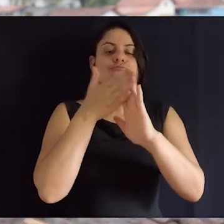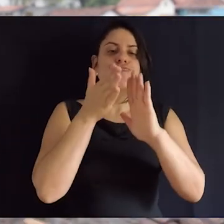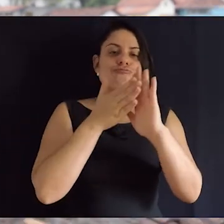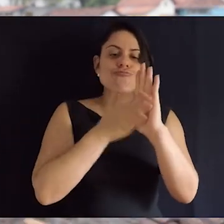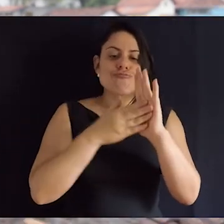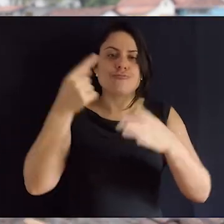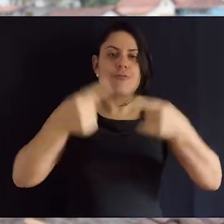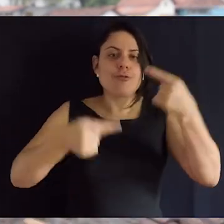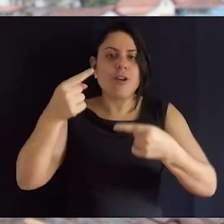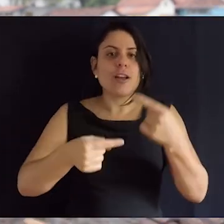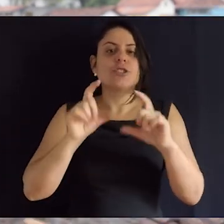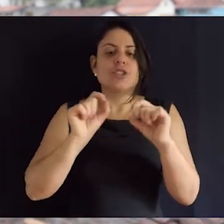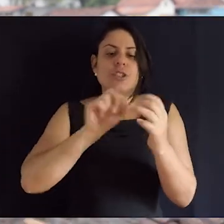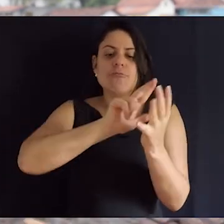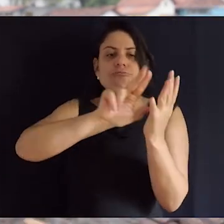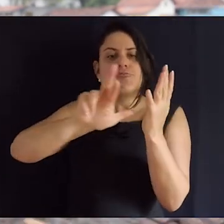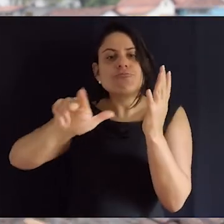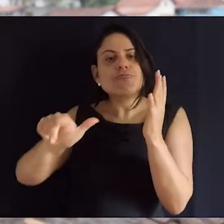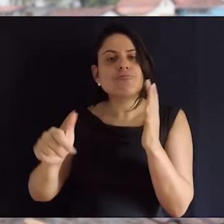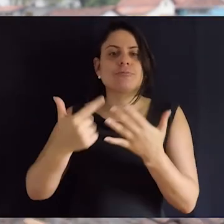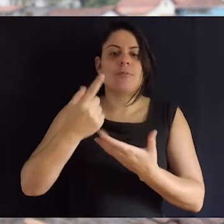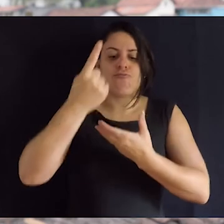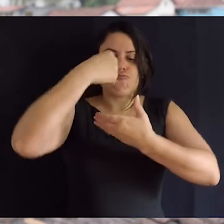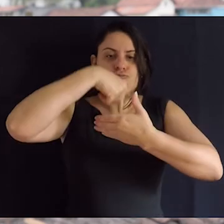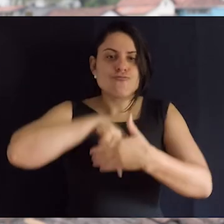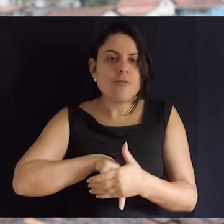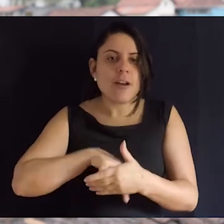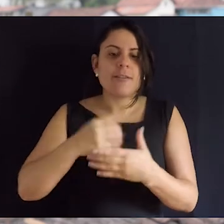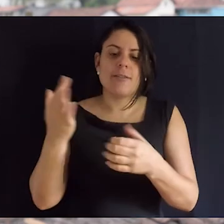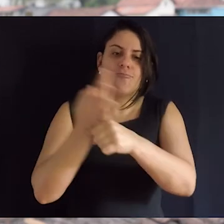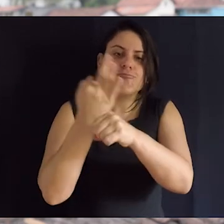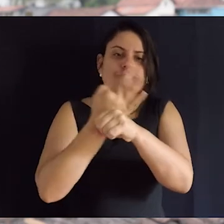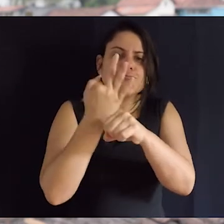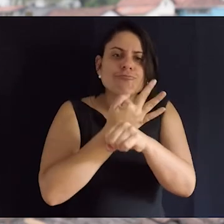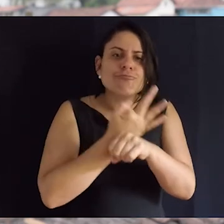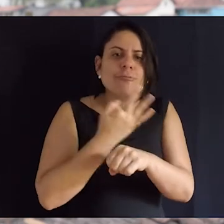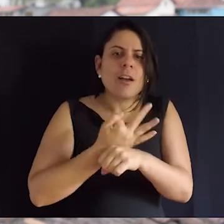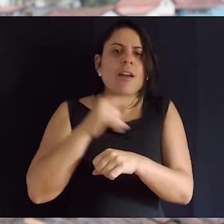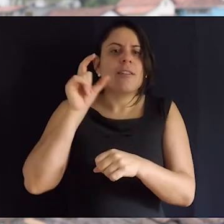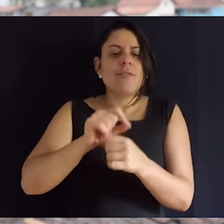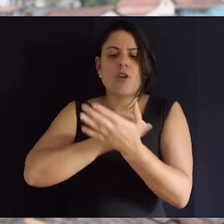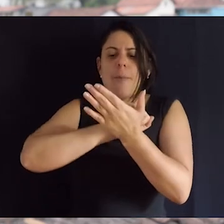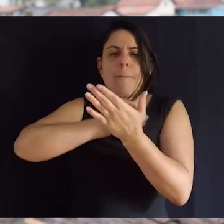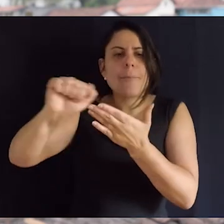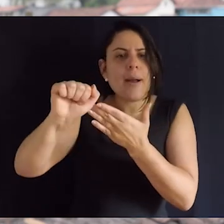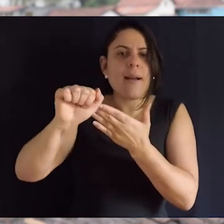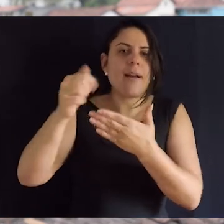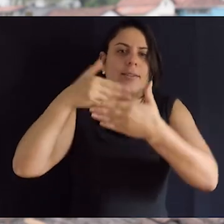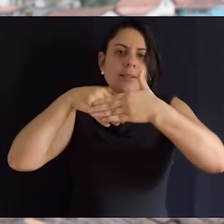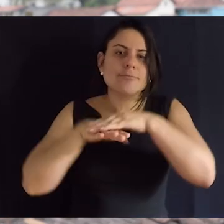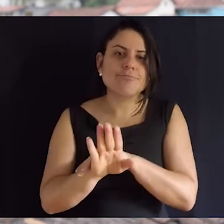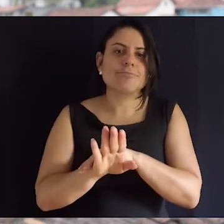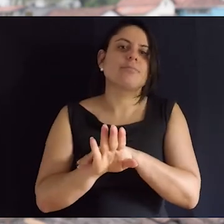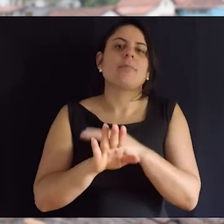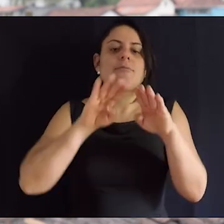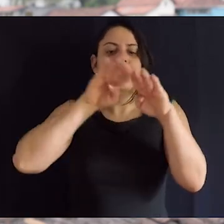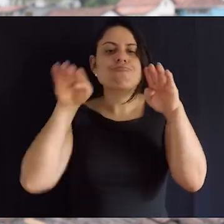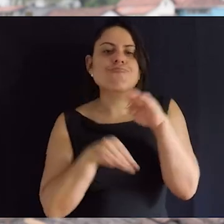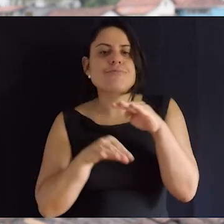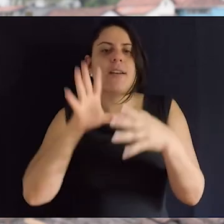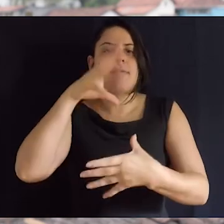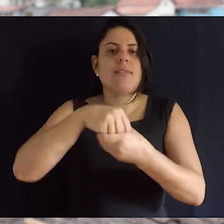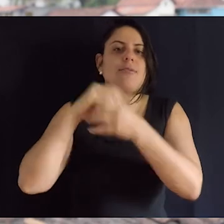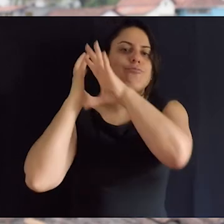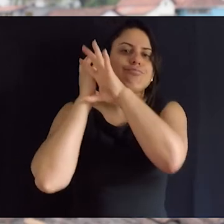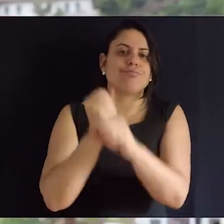políticas públicas advindas de subjetividades resistentes que foram apagadas e subjugadas